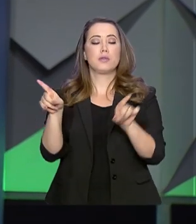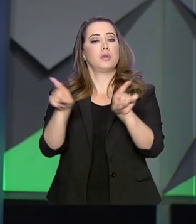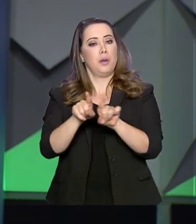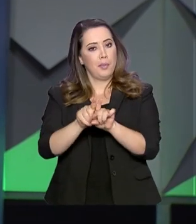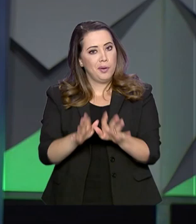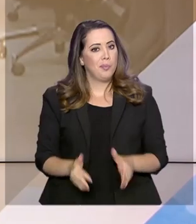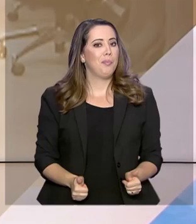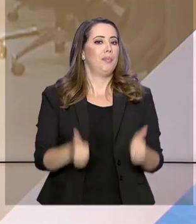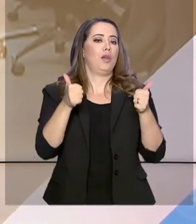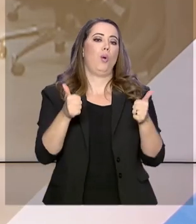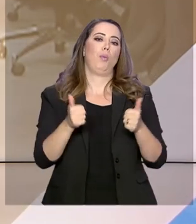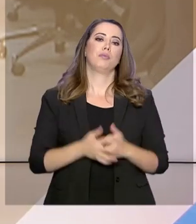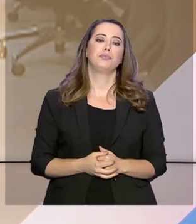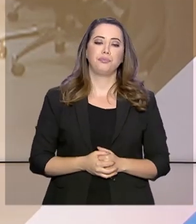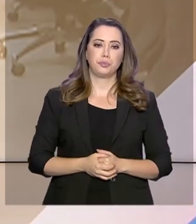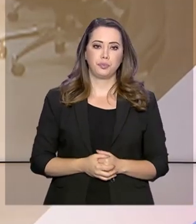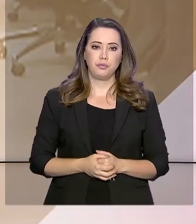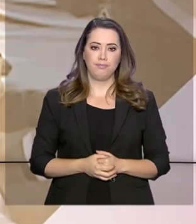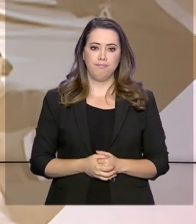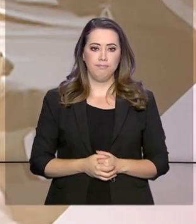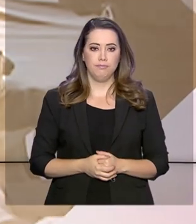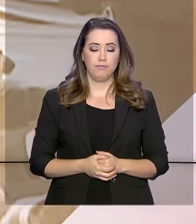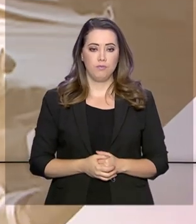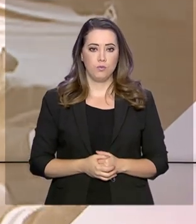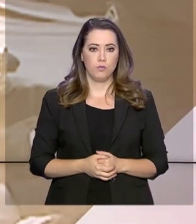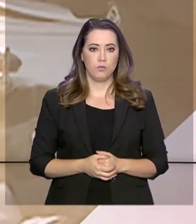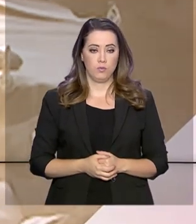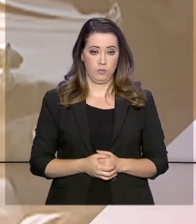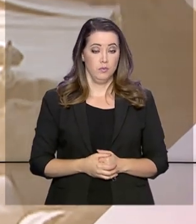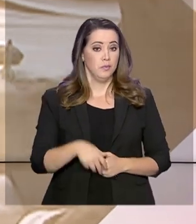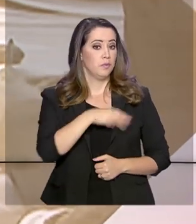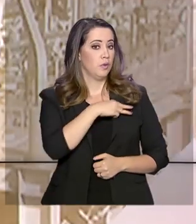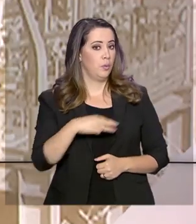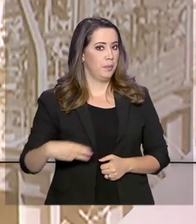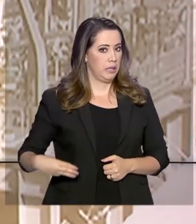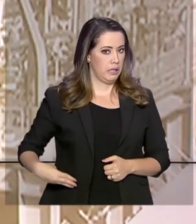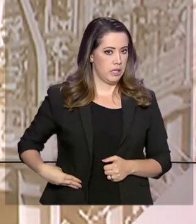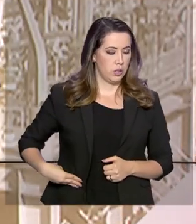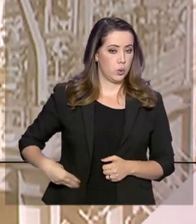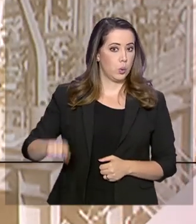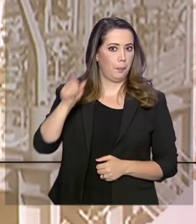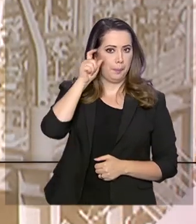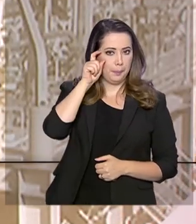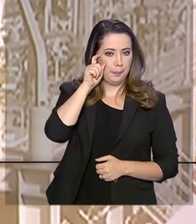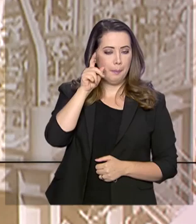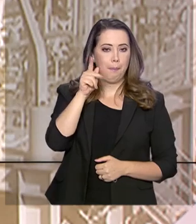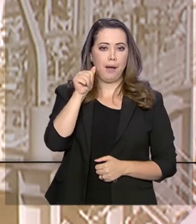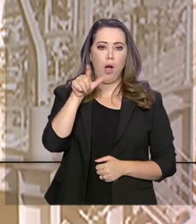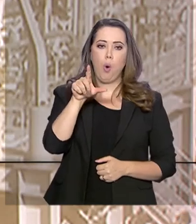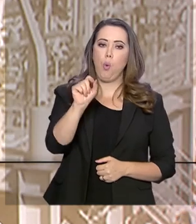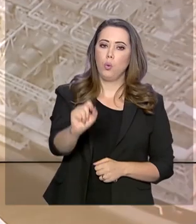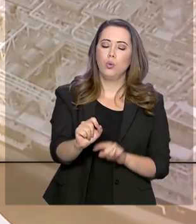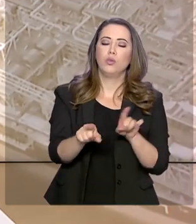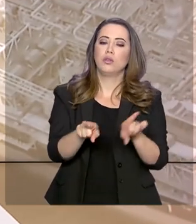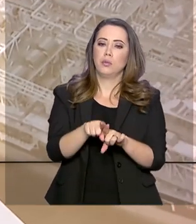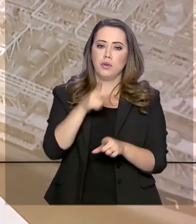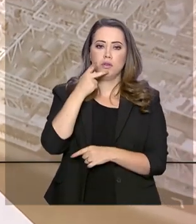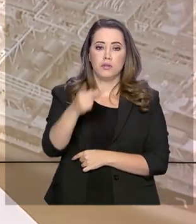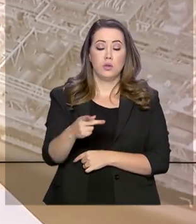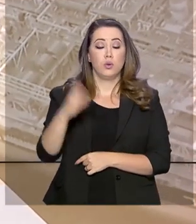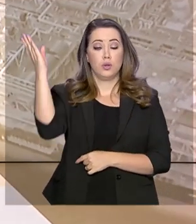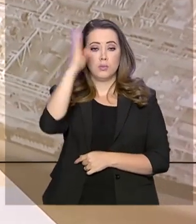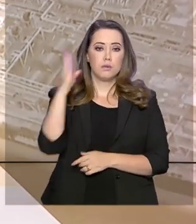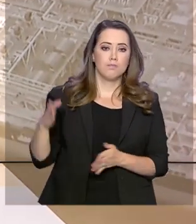melhorar. E o ministro da Economia, Paulo Guedes, reforçou a mensagem de que o país está indo na direção